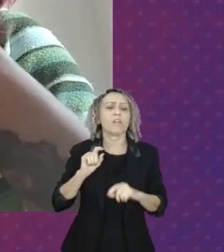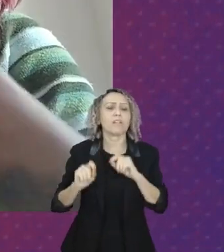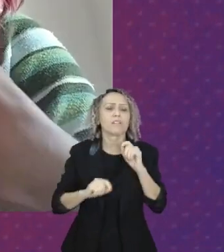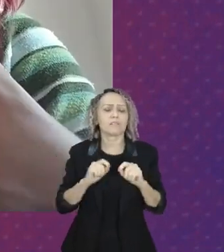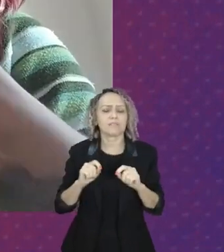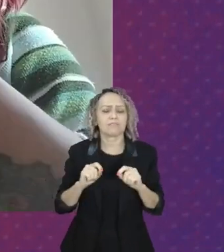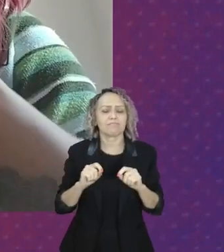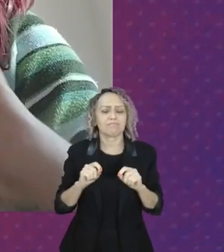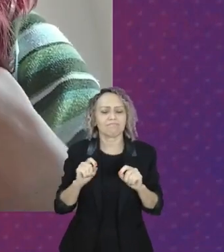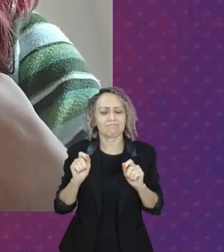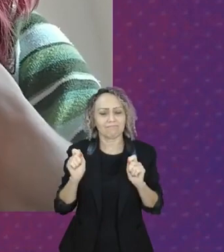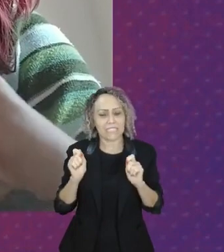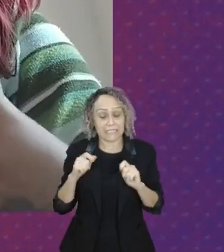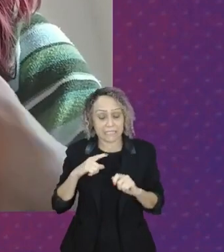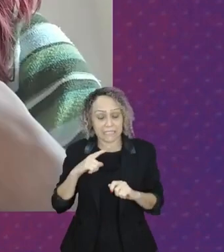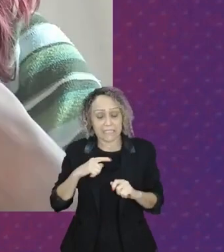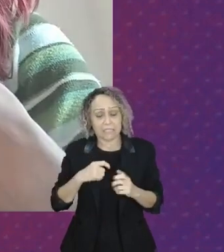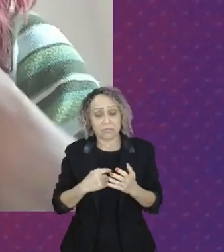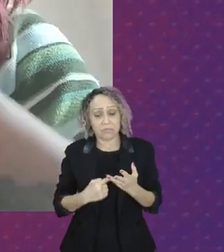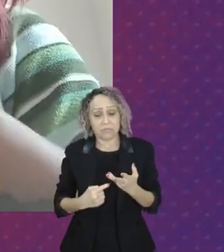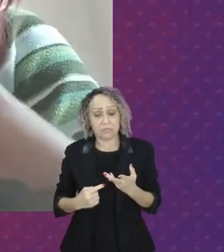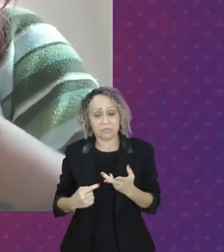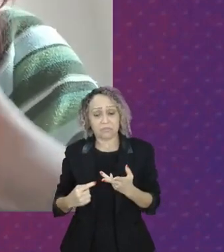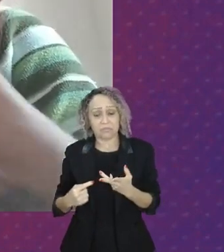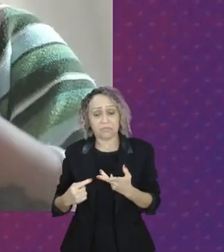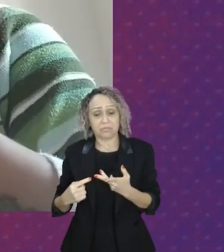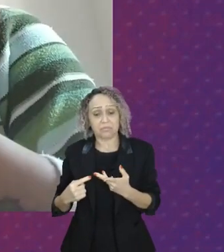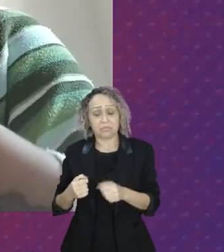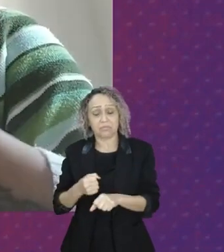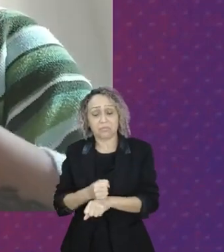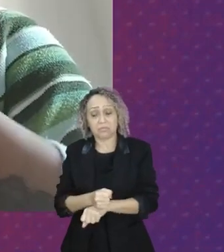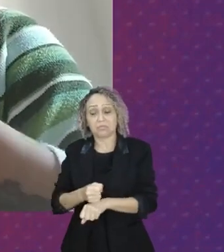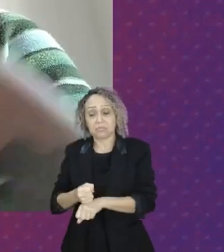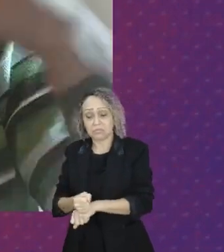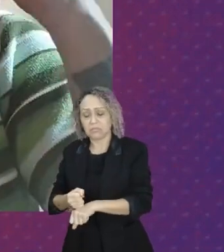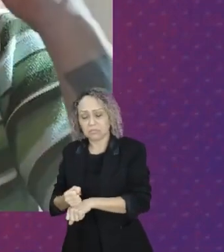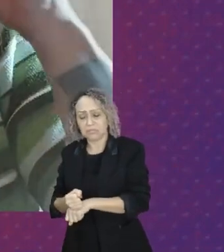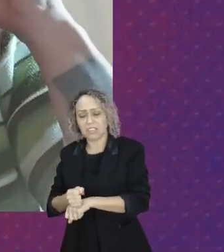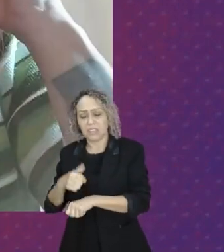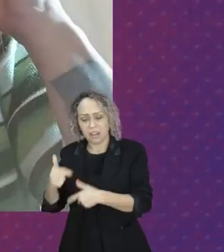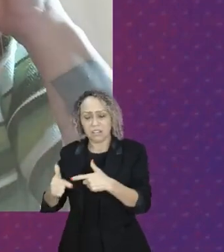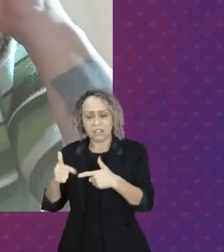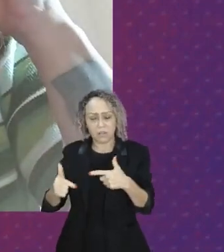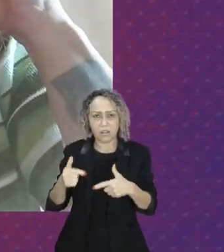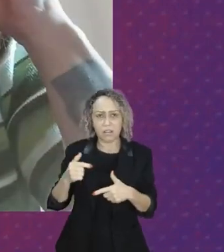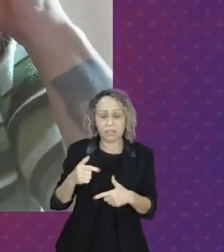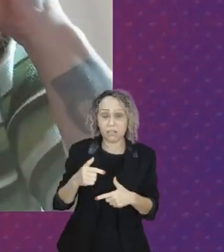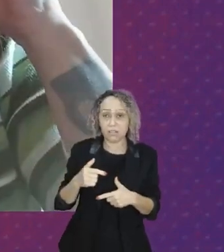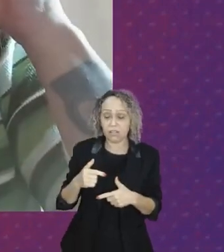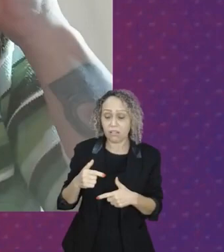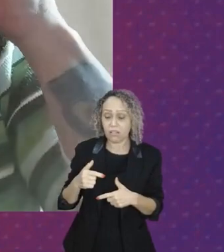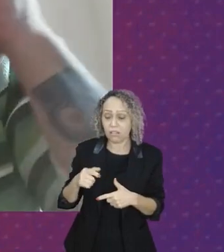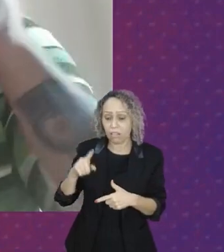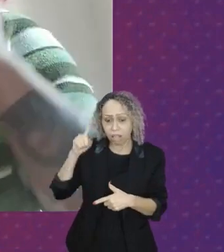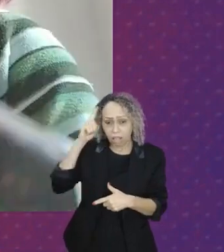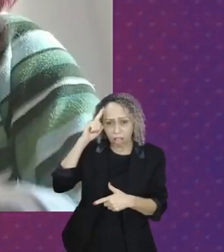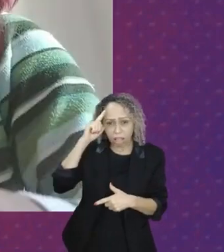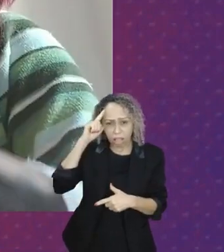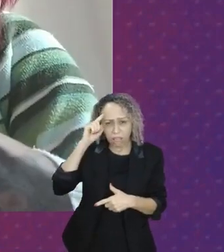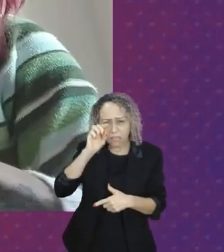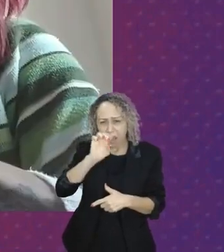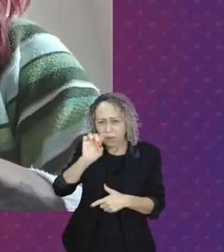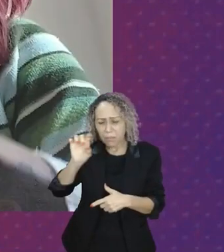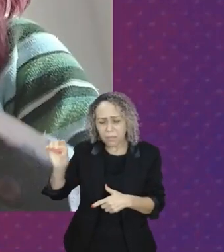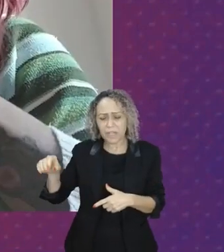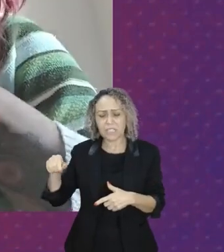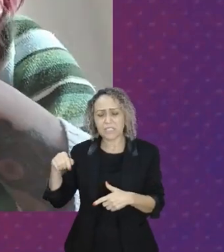temos muitos afazeres diários e muitas vezes a gente esquece de nós mesmas, do nosso autocuidado. E o lazer,